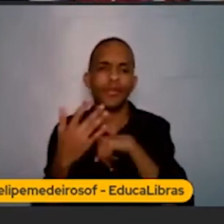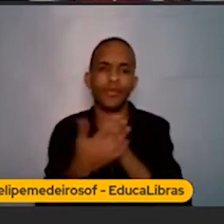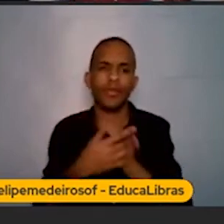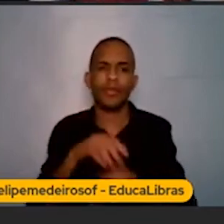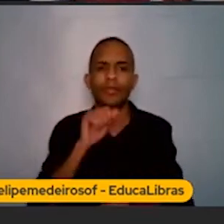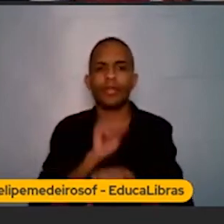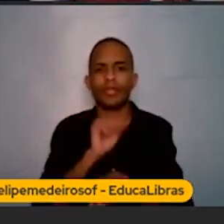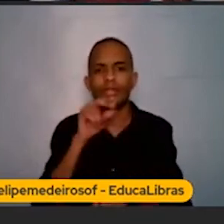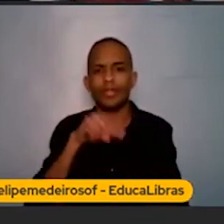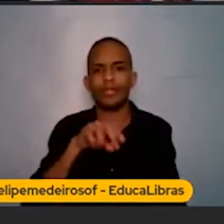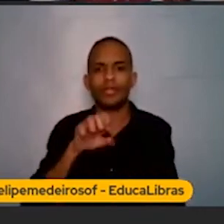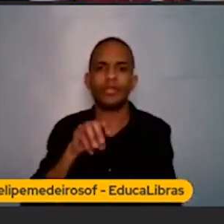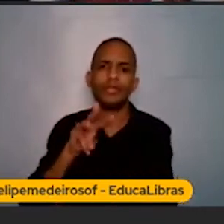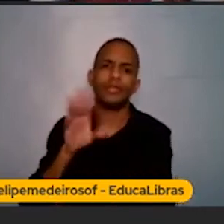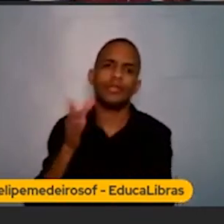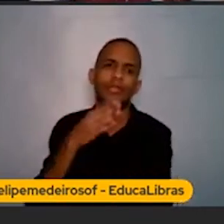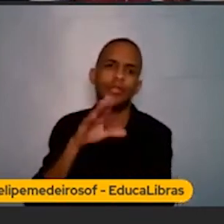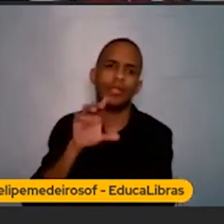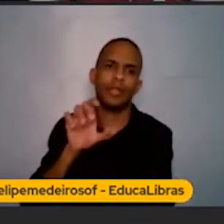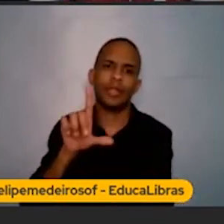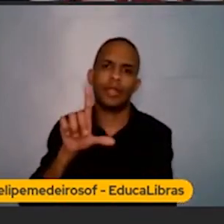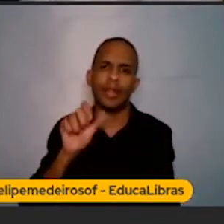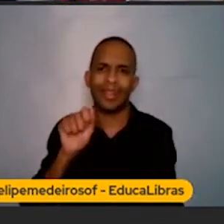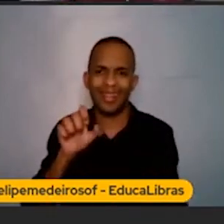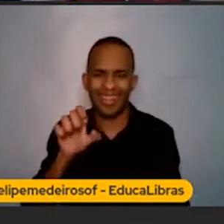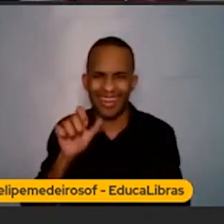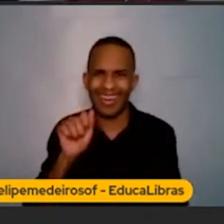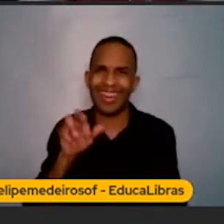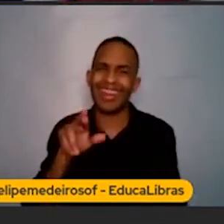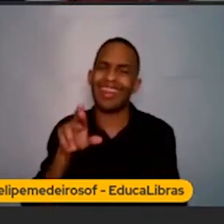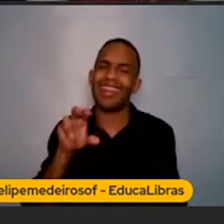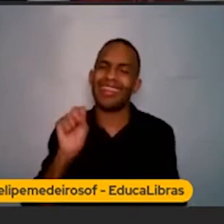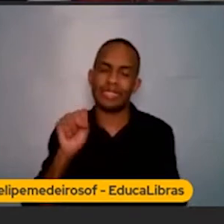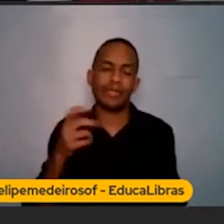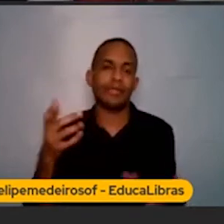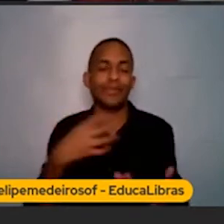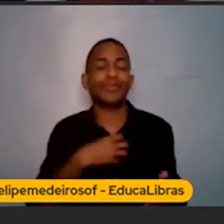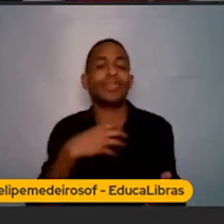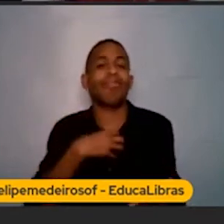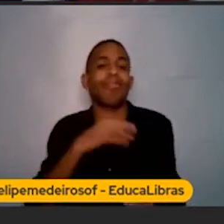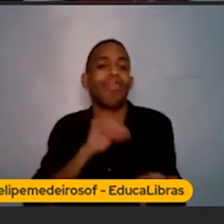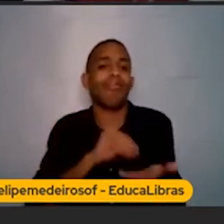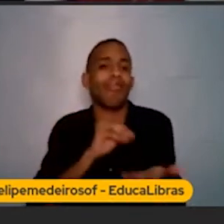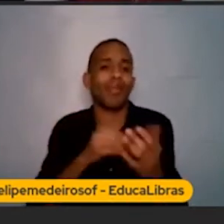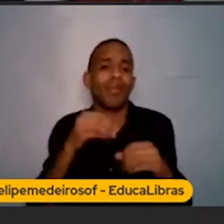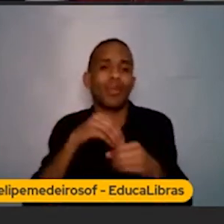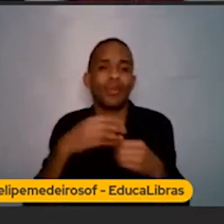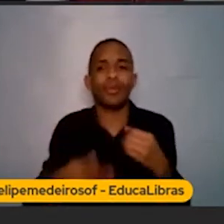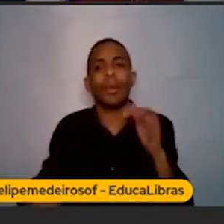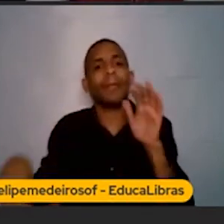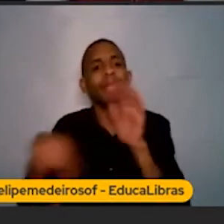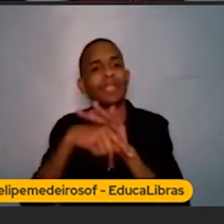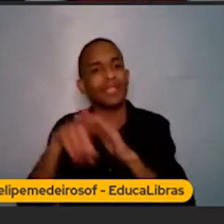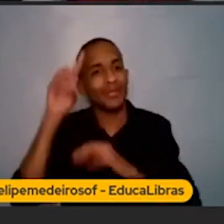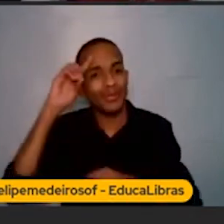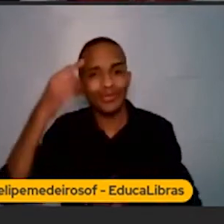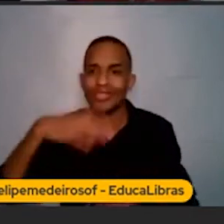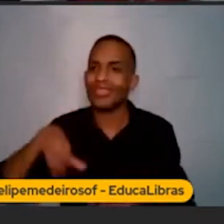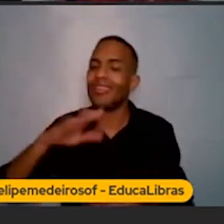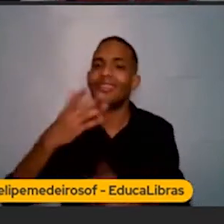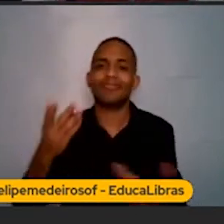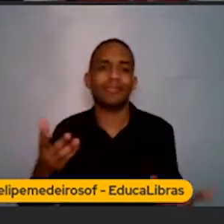newsletter e eu falei, cadê? Cadê essa newsletter, entendeu? Então, eu senti falta do conteúdo porque fazia parte da minha rotina